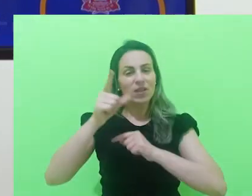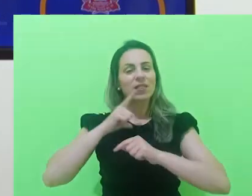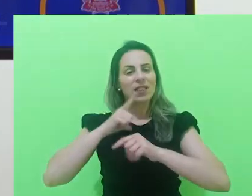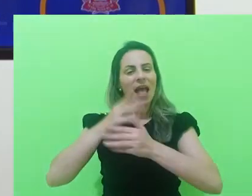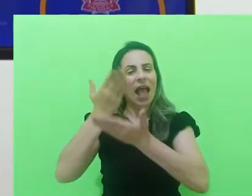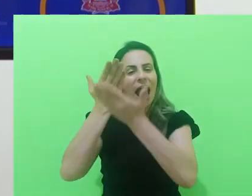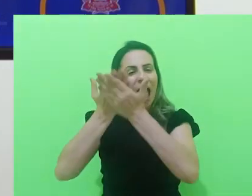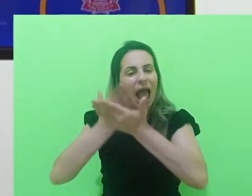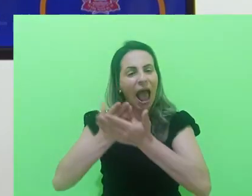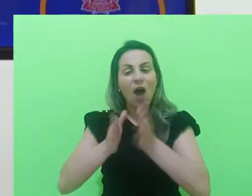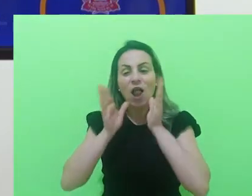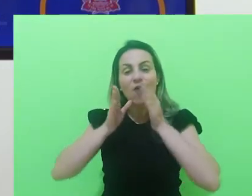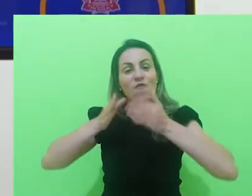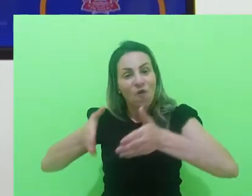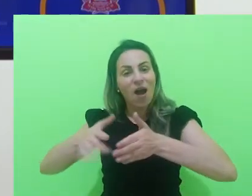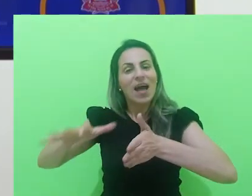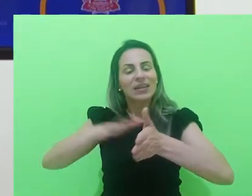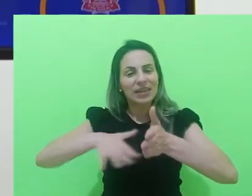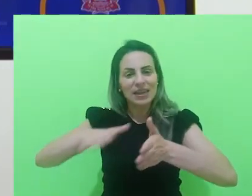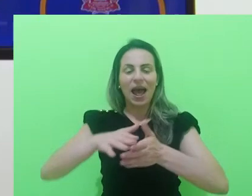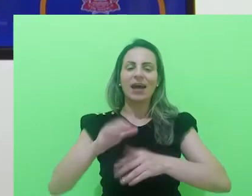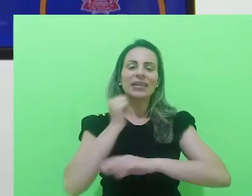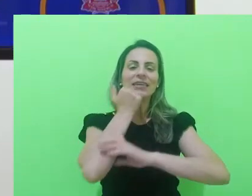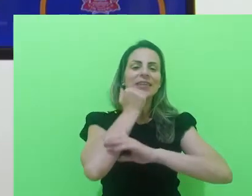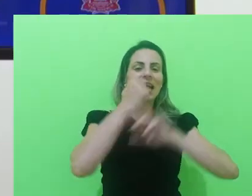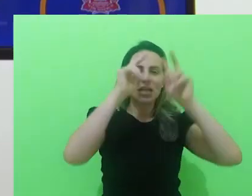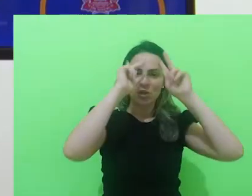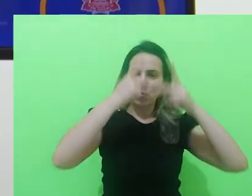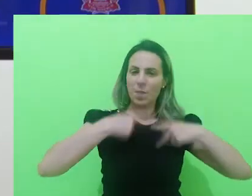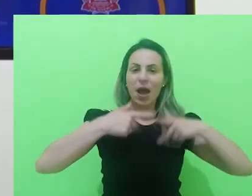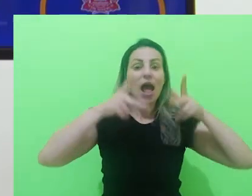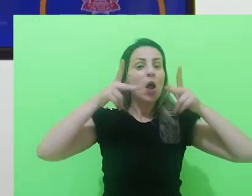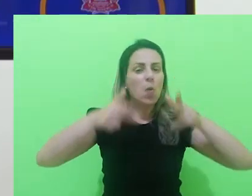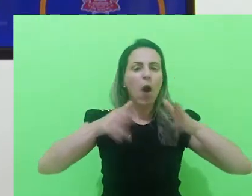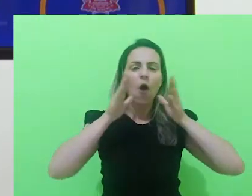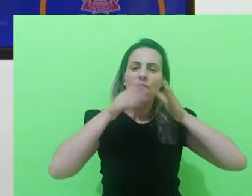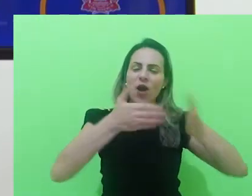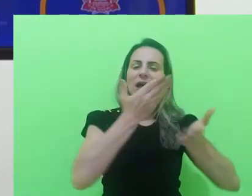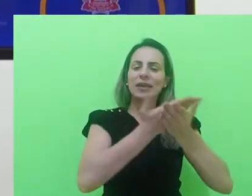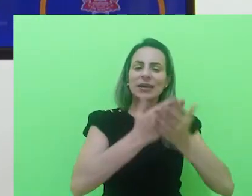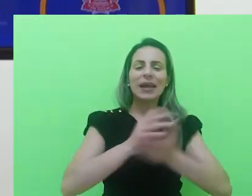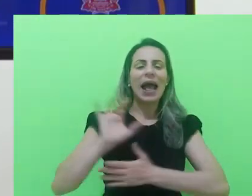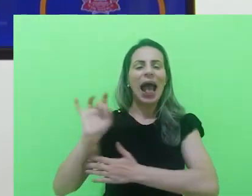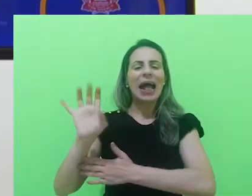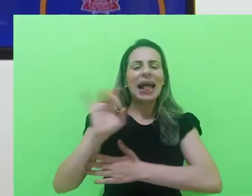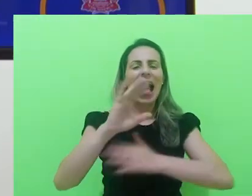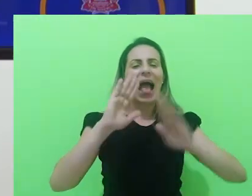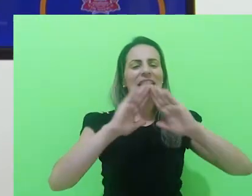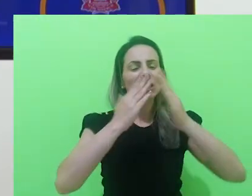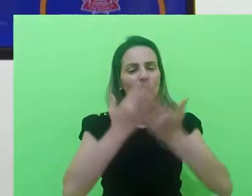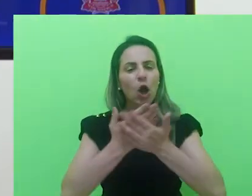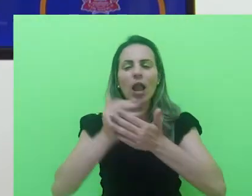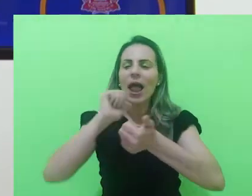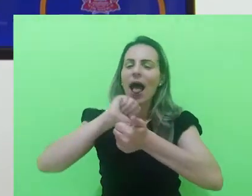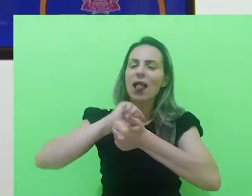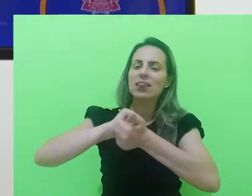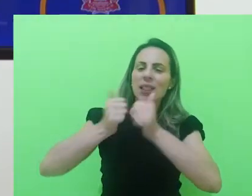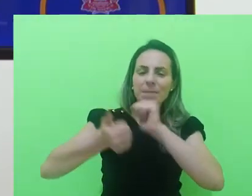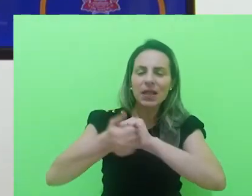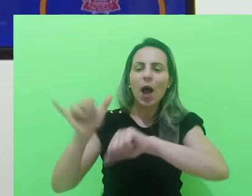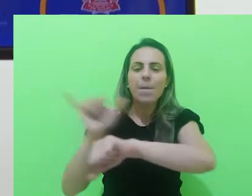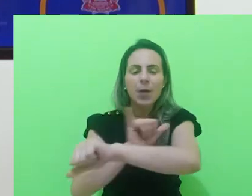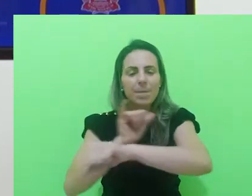específicas dessa área. Ciências Humanas, mesma coisa. Então, cada escola vai se adaptar de tal forma que ele consiga apresentar